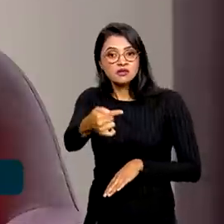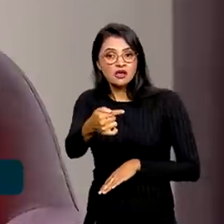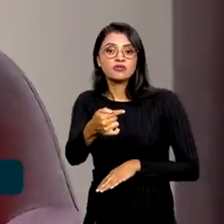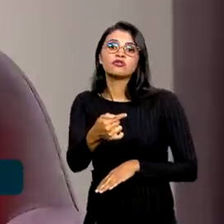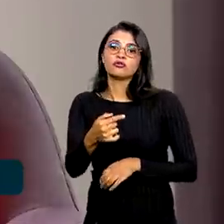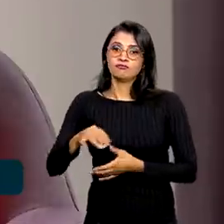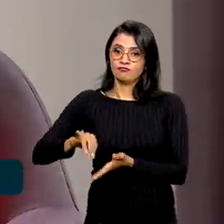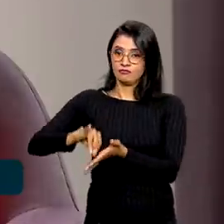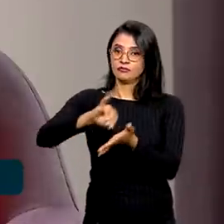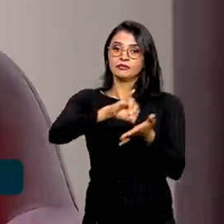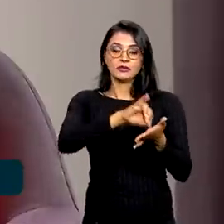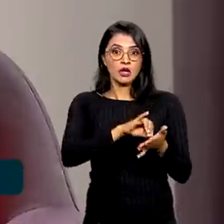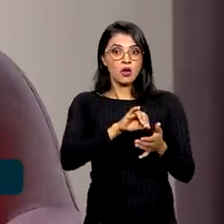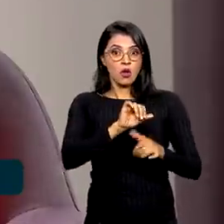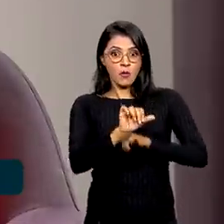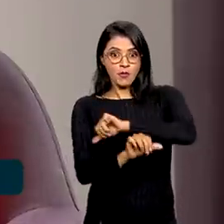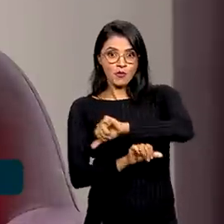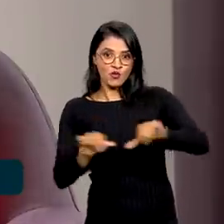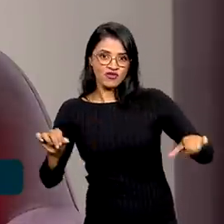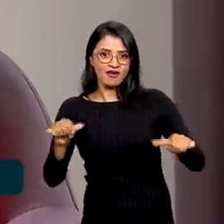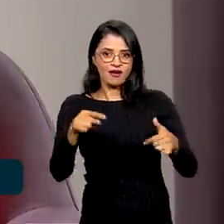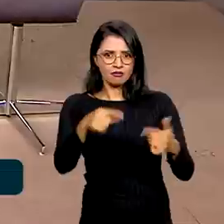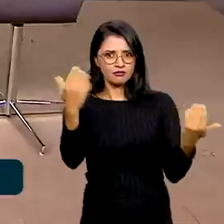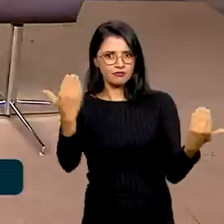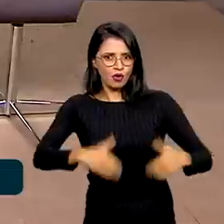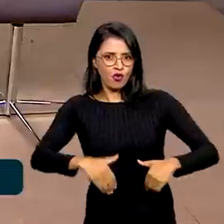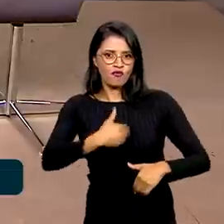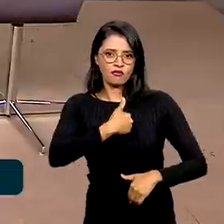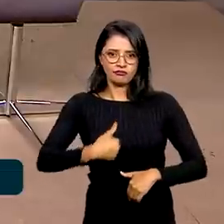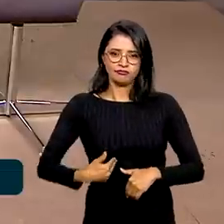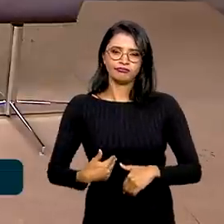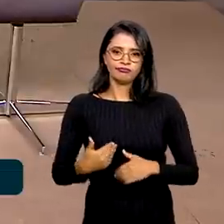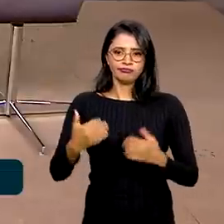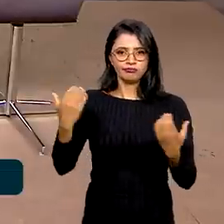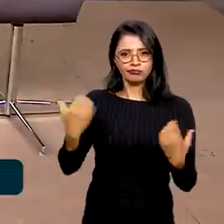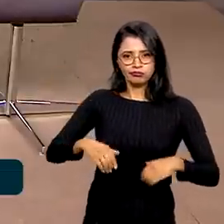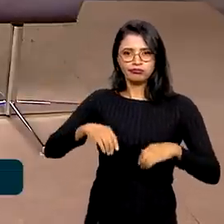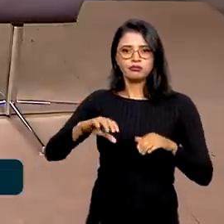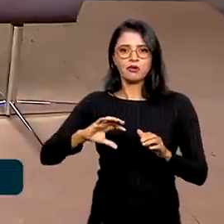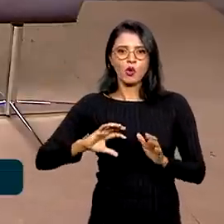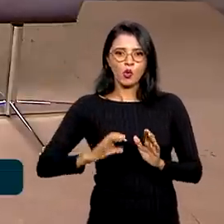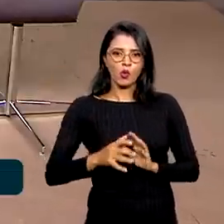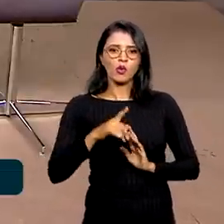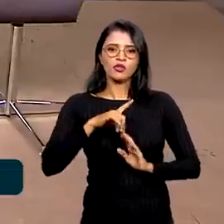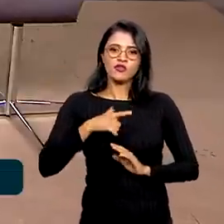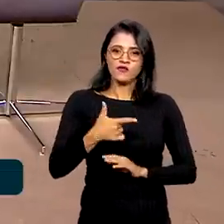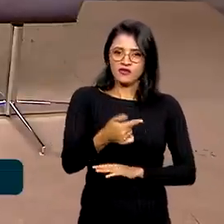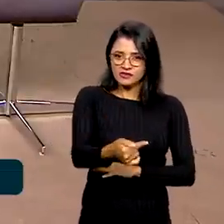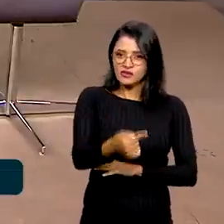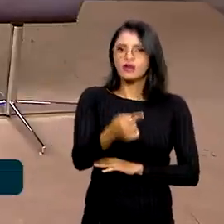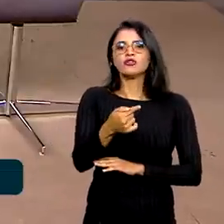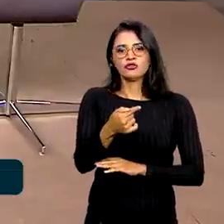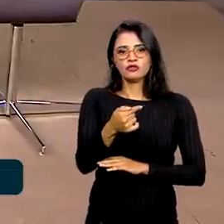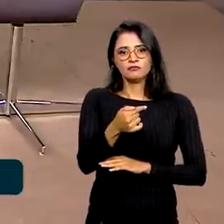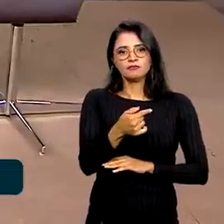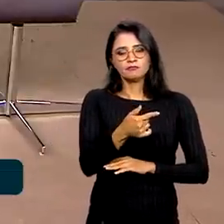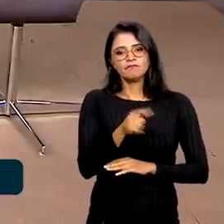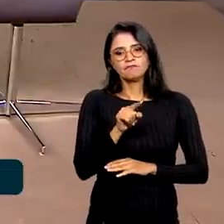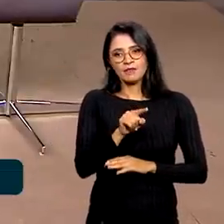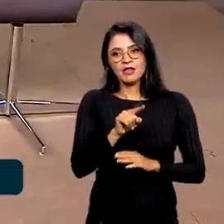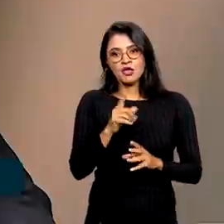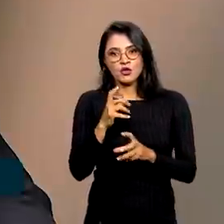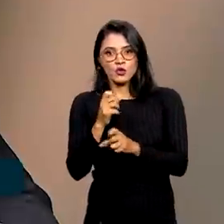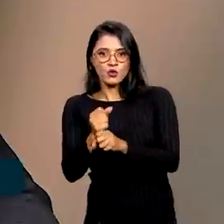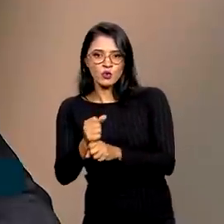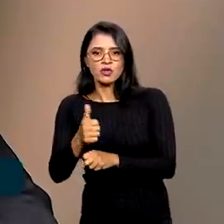Então, você transformar um evento público desse, de concurso, de 27 em 180 cidades, isso já